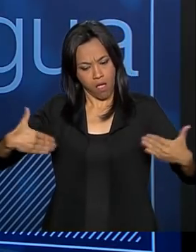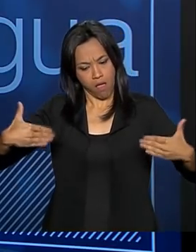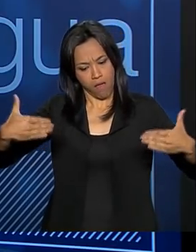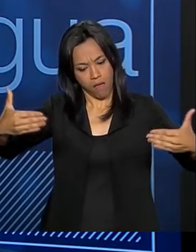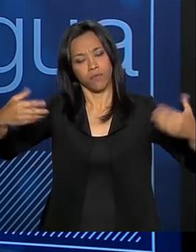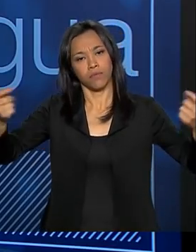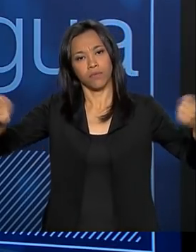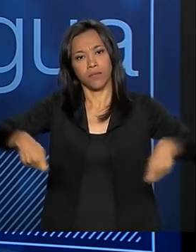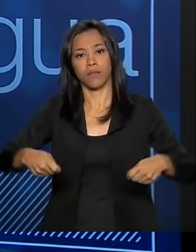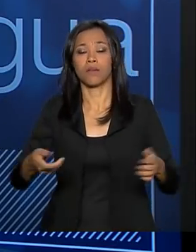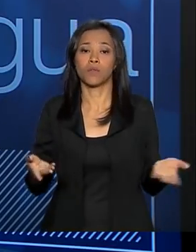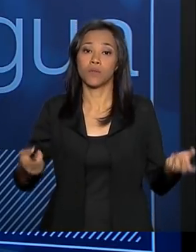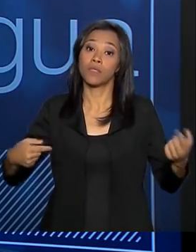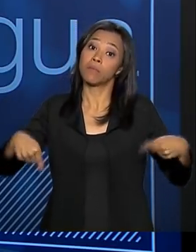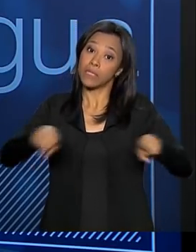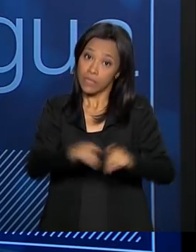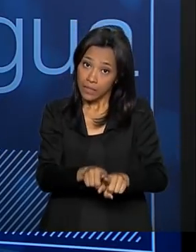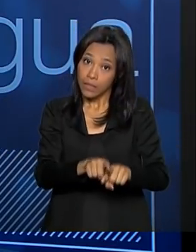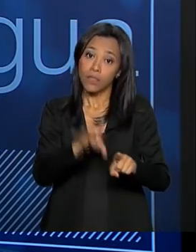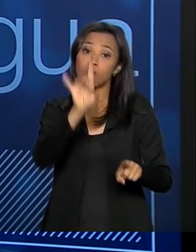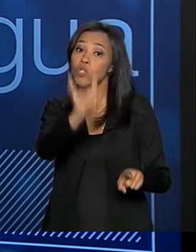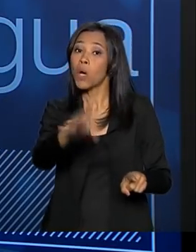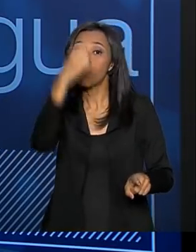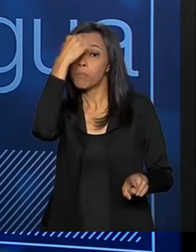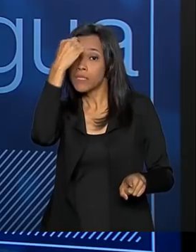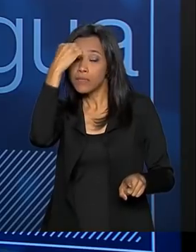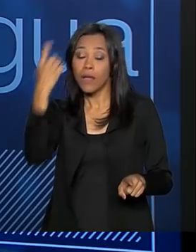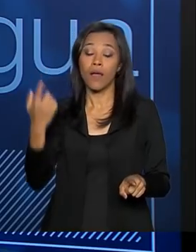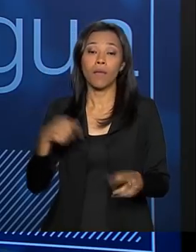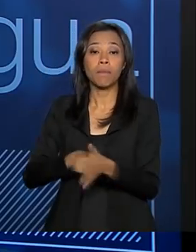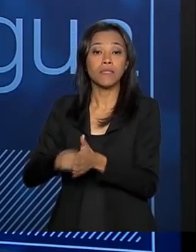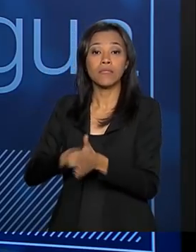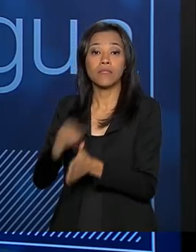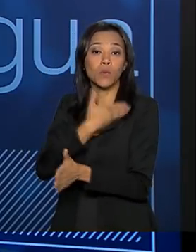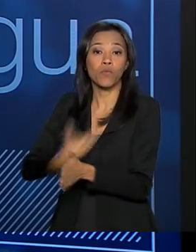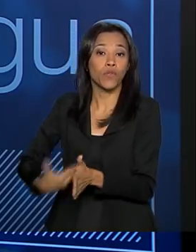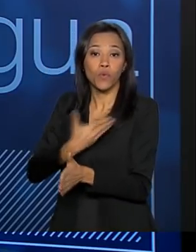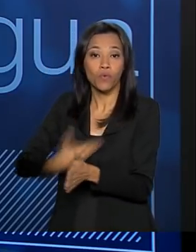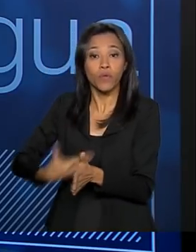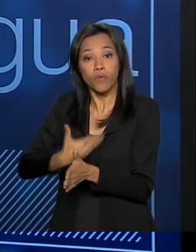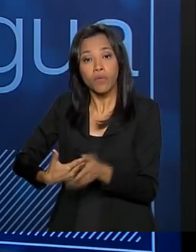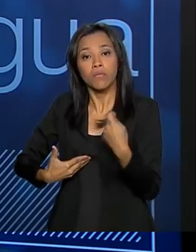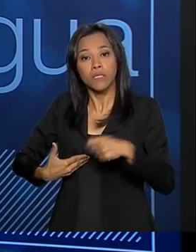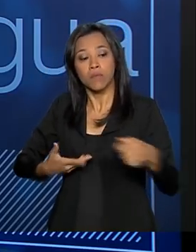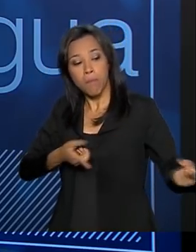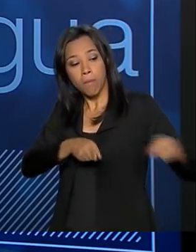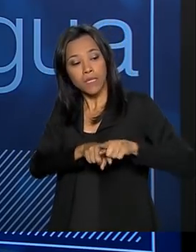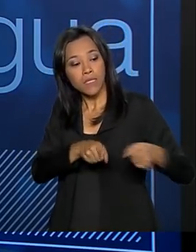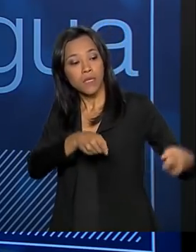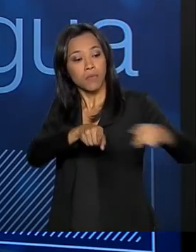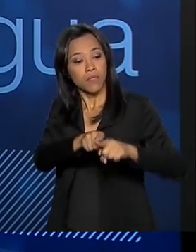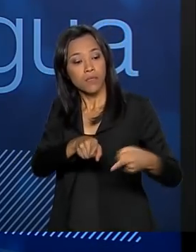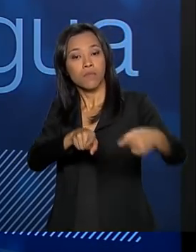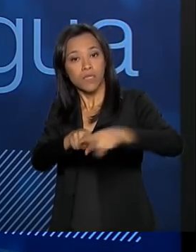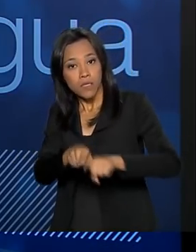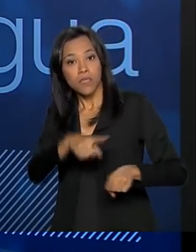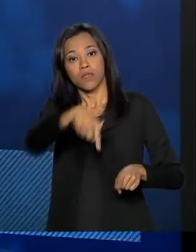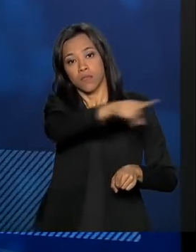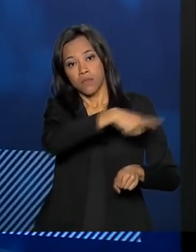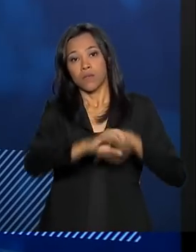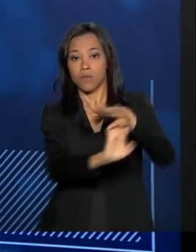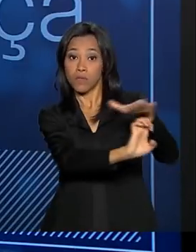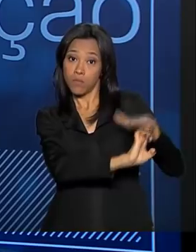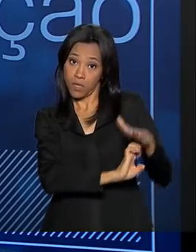inovação no agro. Então, você não pode pensar somente em pesquisa pública, mas a gente tem que fazer a parceria com as empresas, com os grandes laboratórios privados.